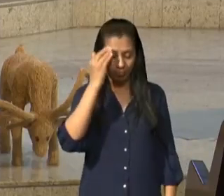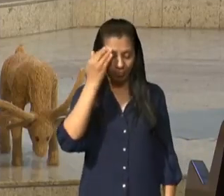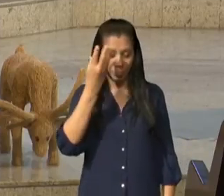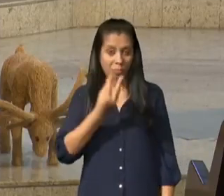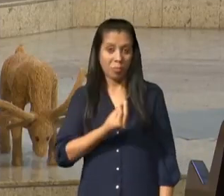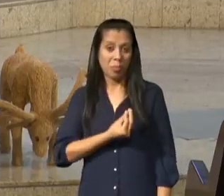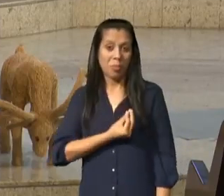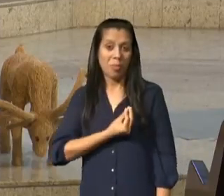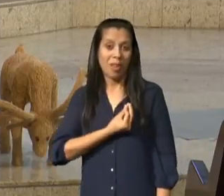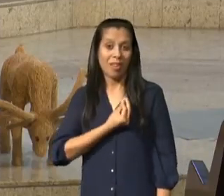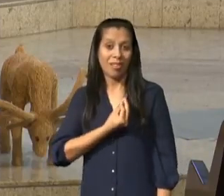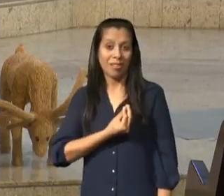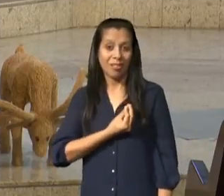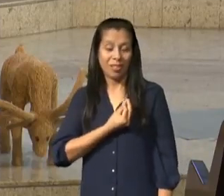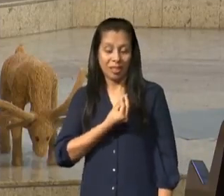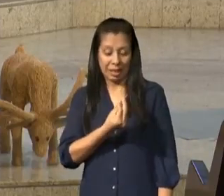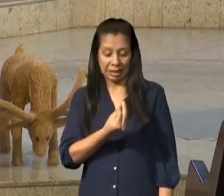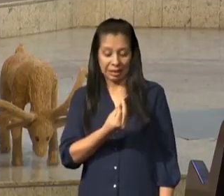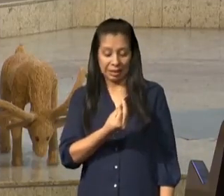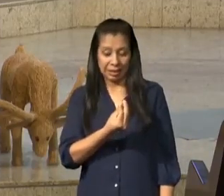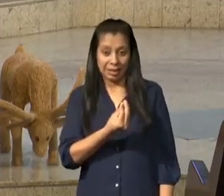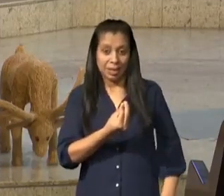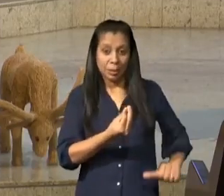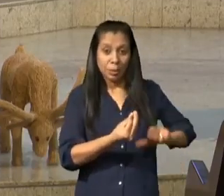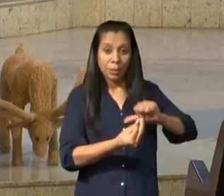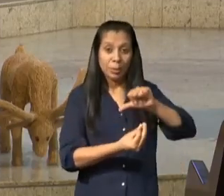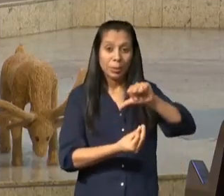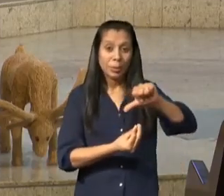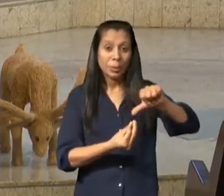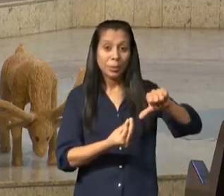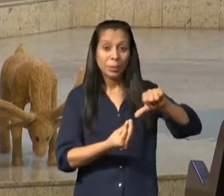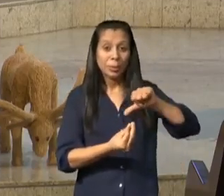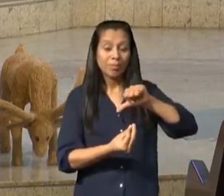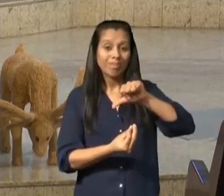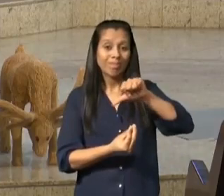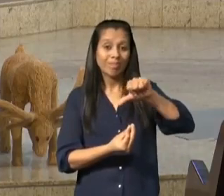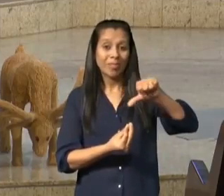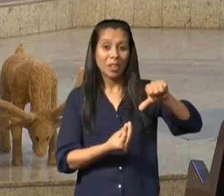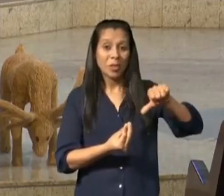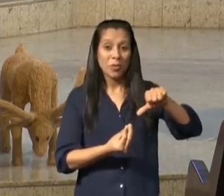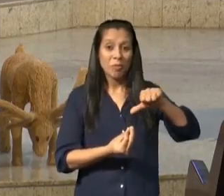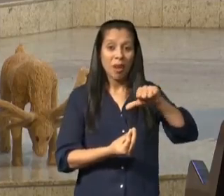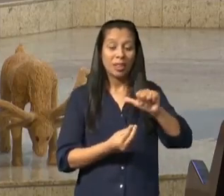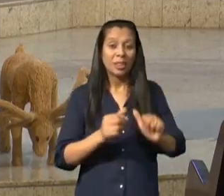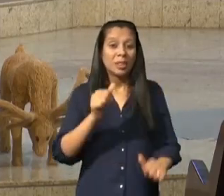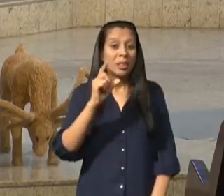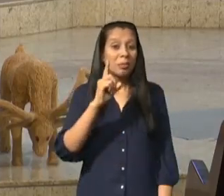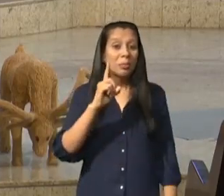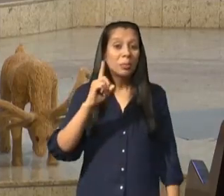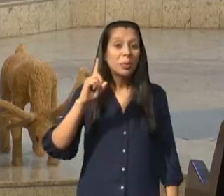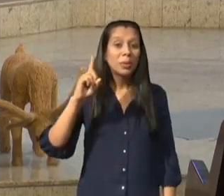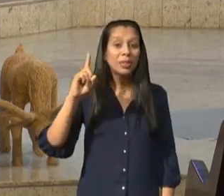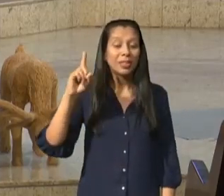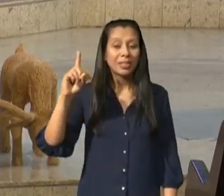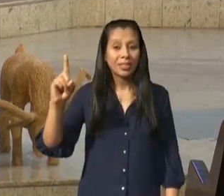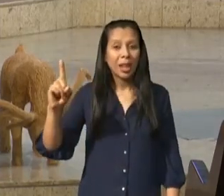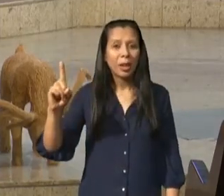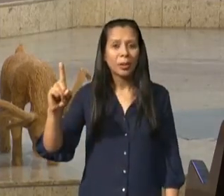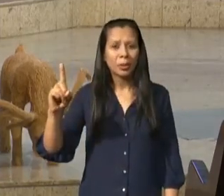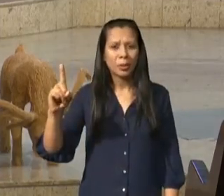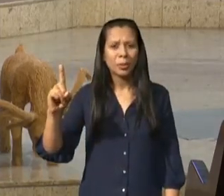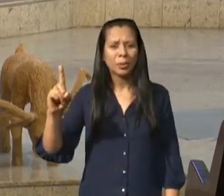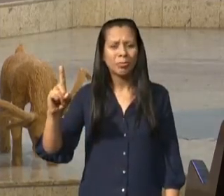ser moldada não segundo a vida daqueles homens do passado que morreram e pereceram sem ter a